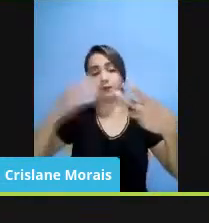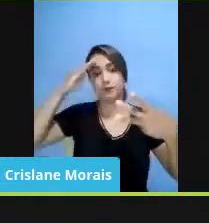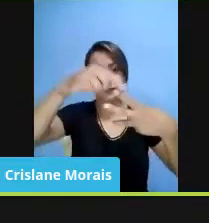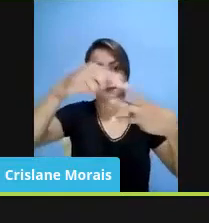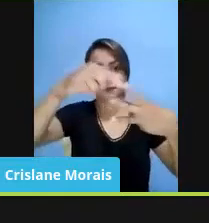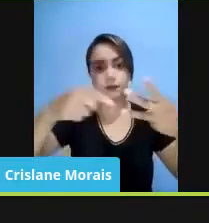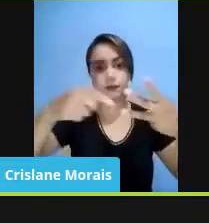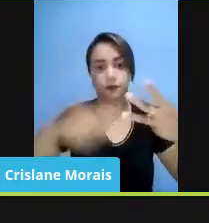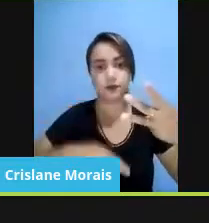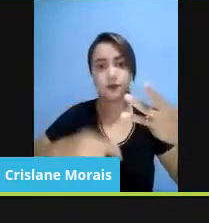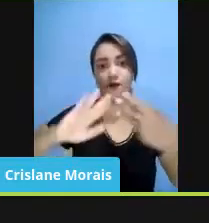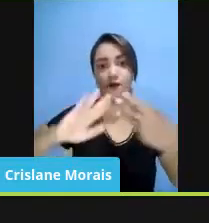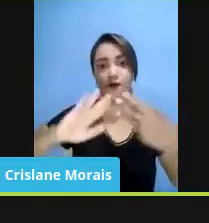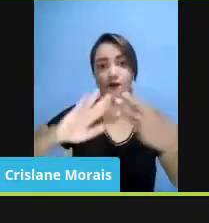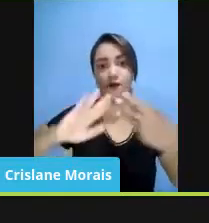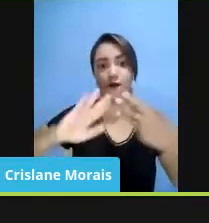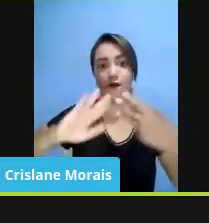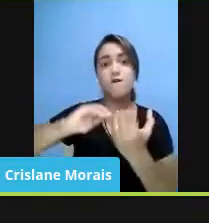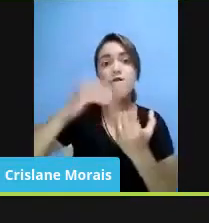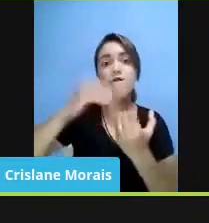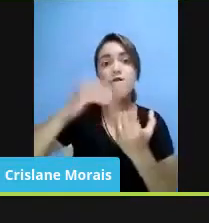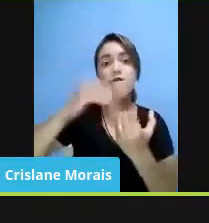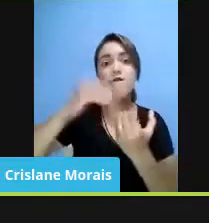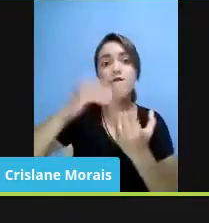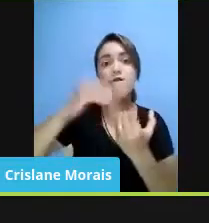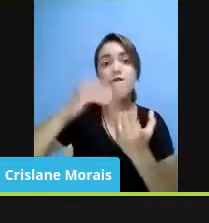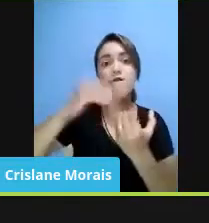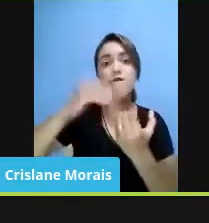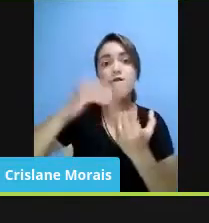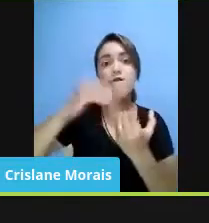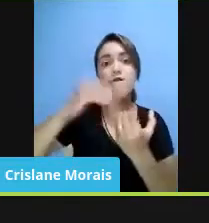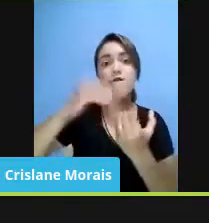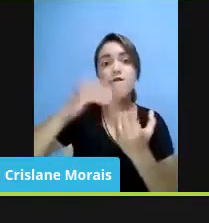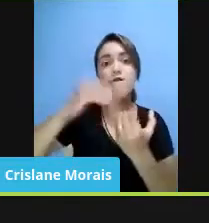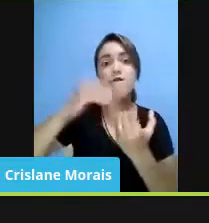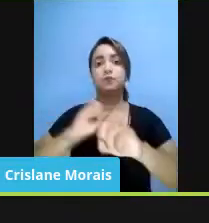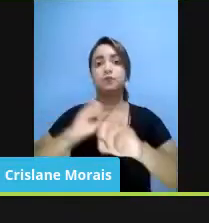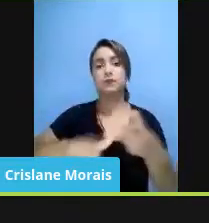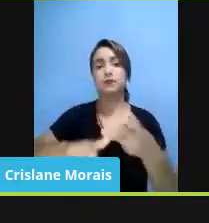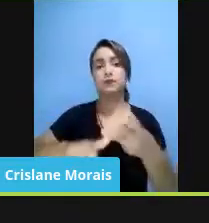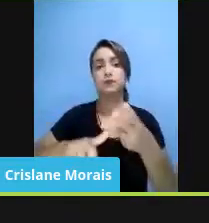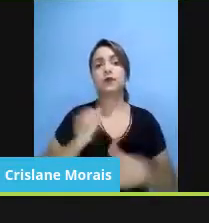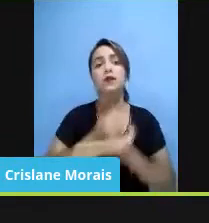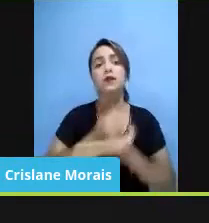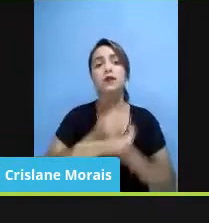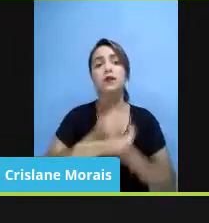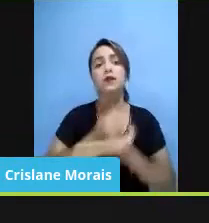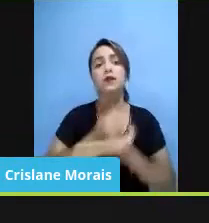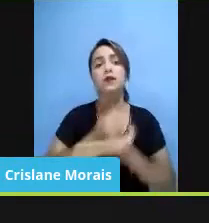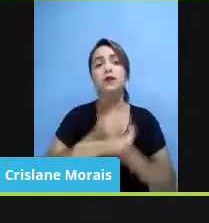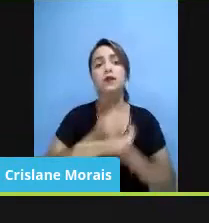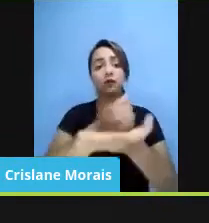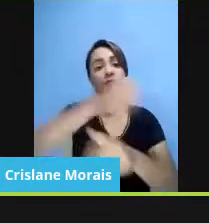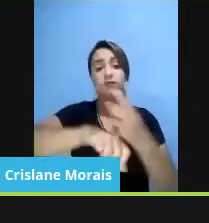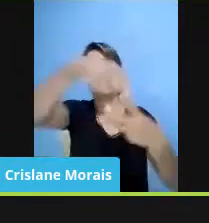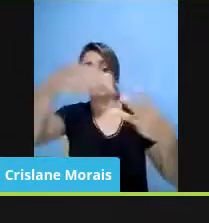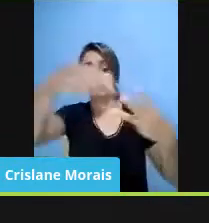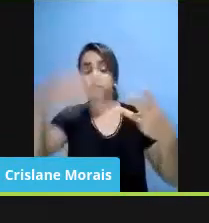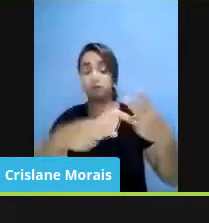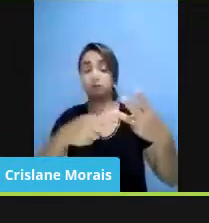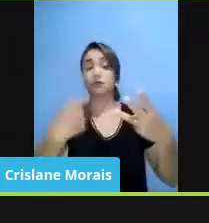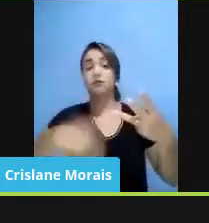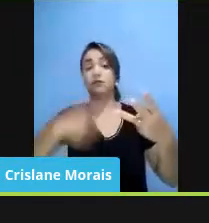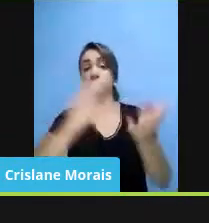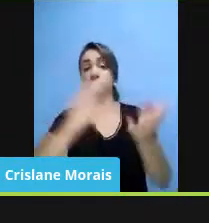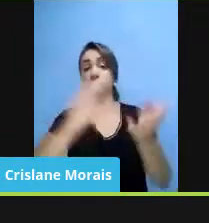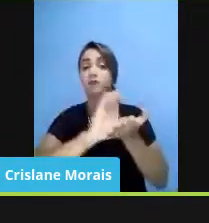mercado. A saúde, a educação e a assistência social. São os eixos estruturantes que ela vai investir, né? Por